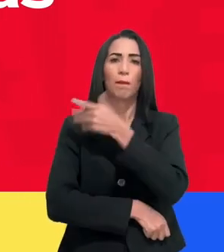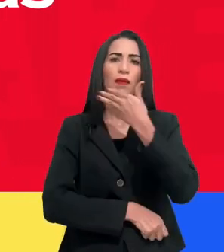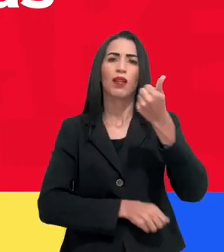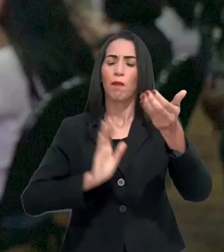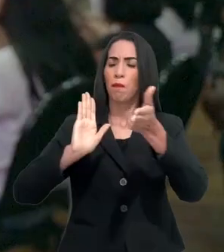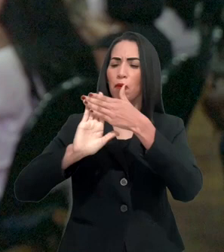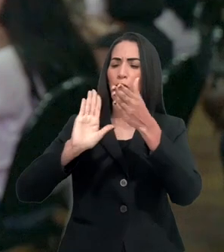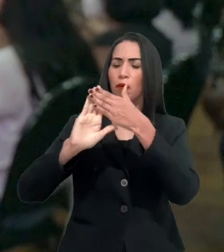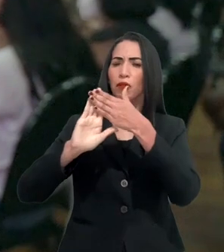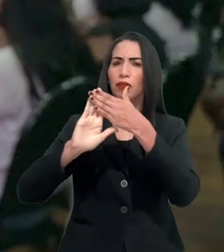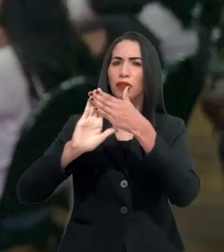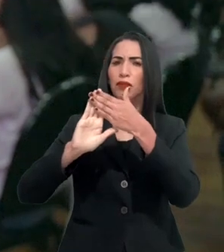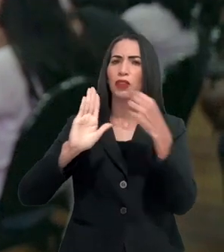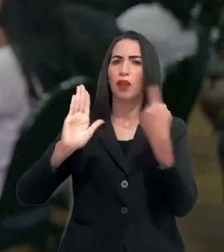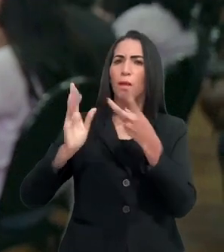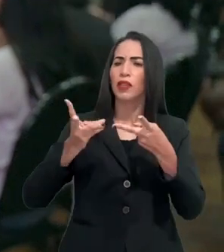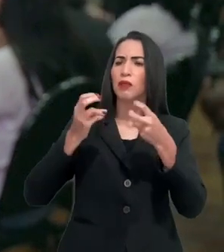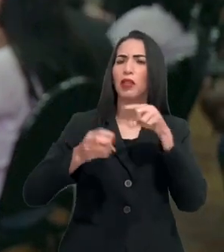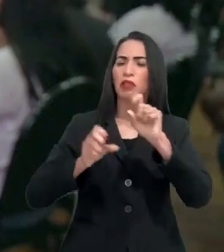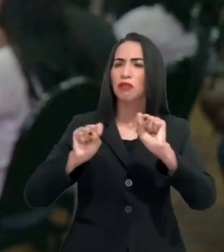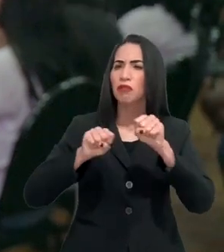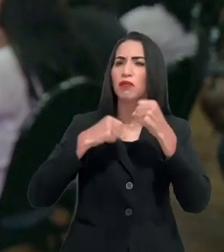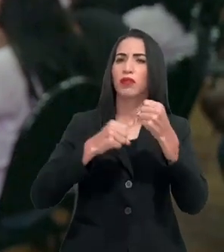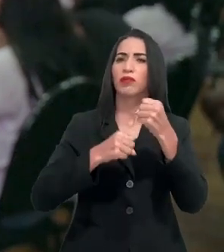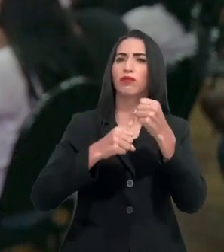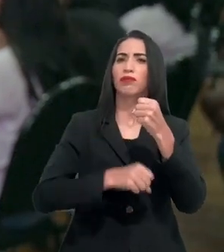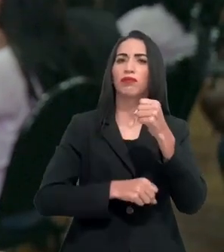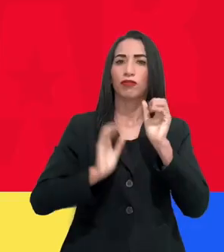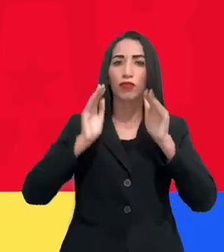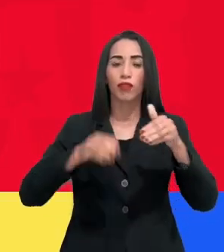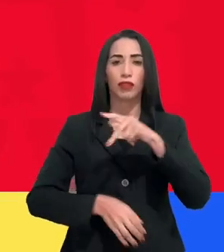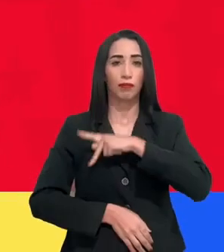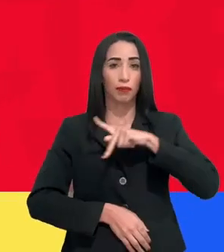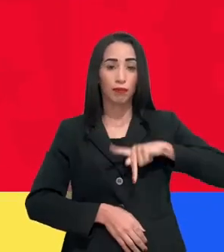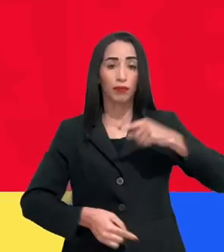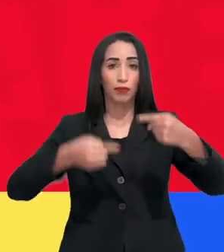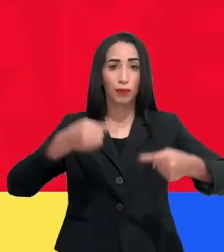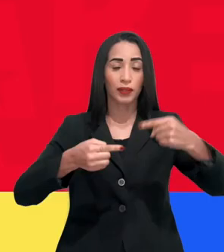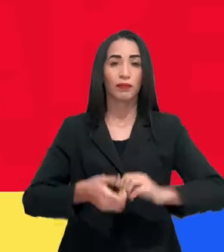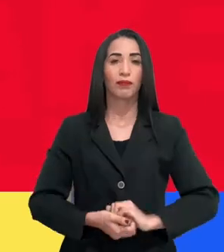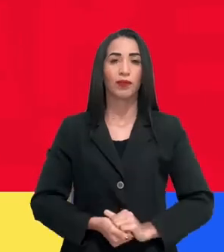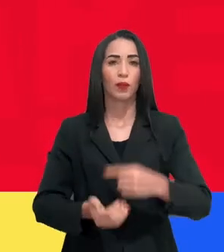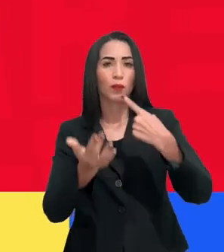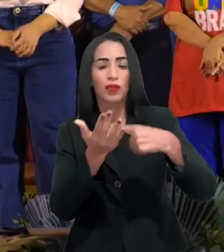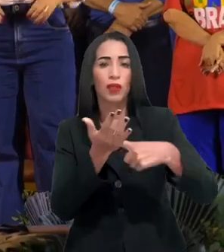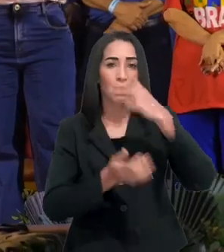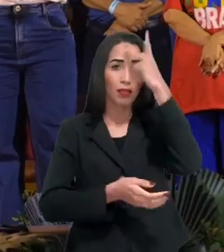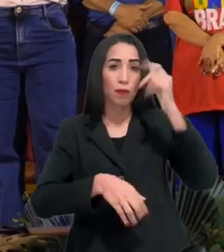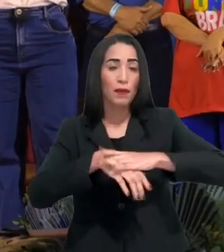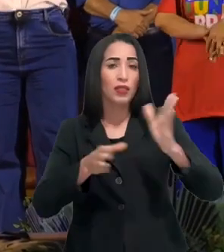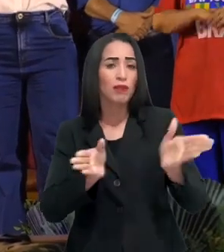propostas. A gente vê o quanto ele se dedica nas questões das políticas públicas. Compromisso com os mais pobres.